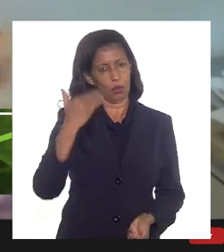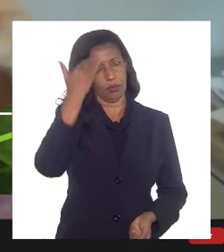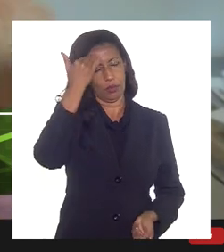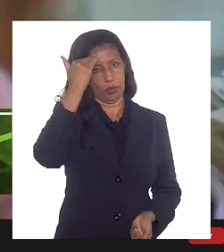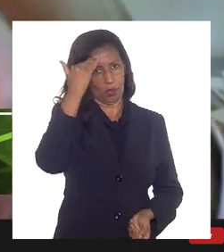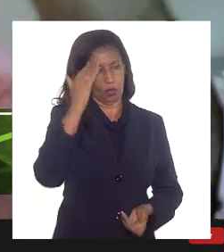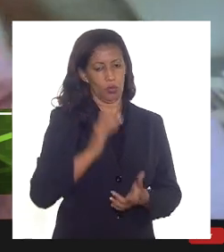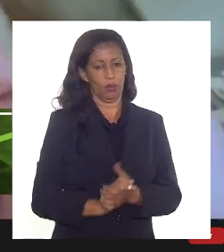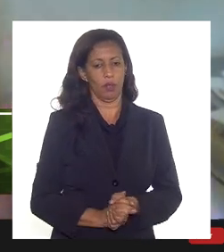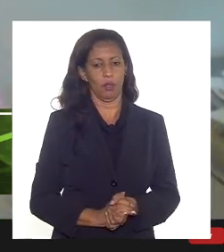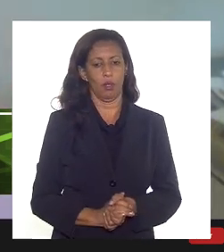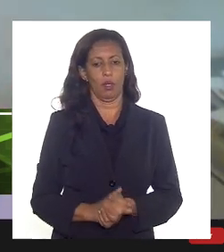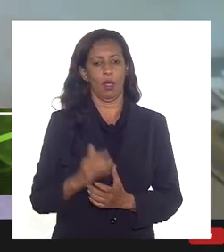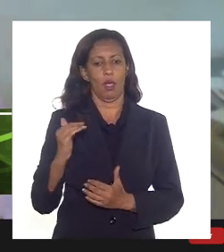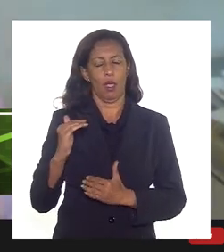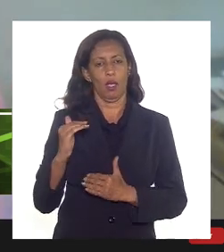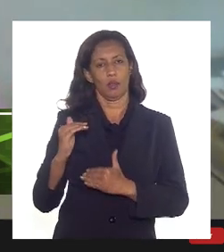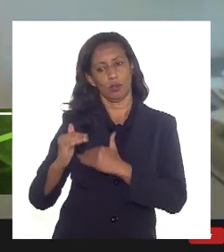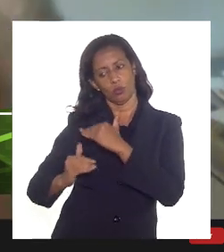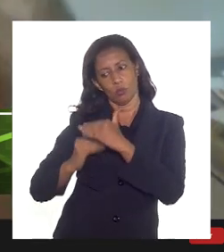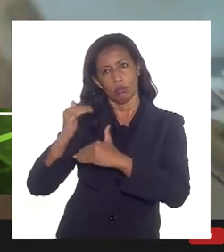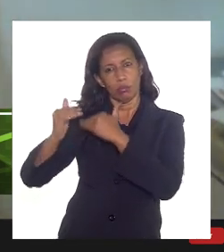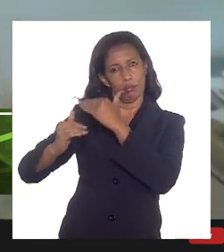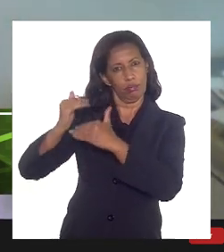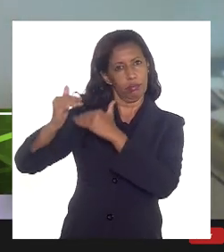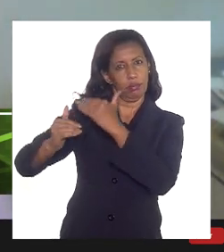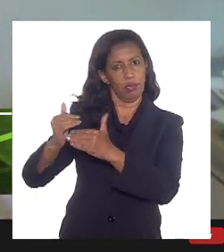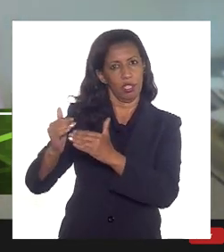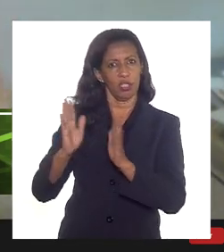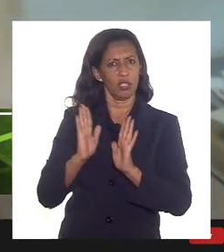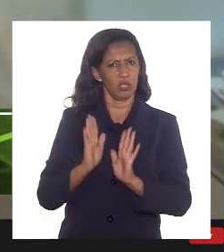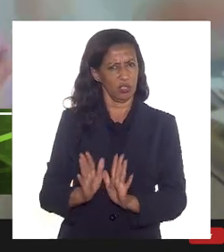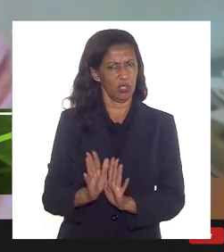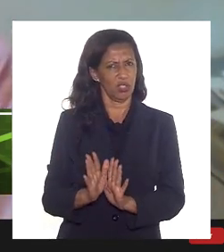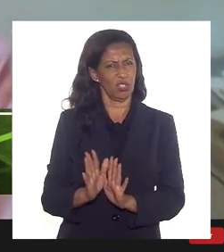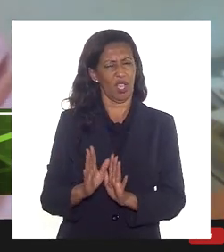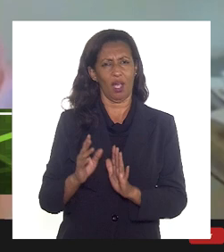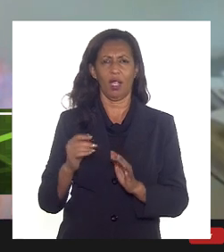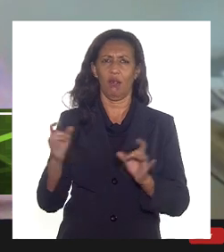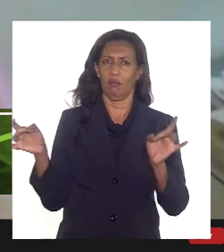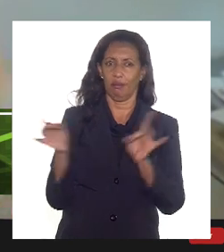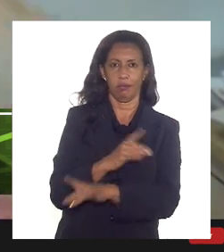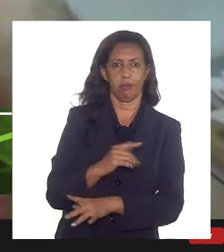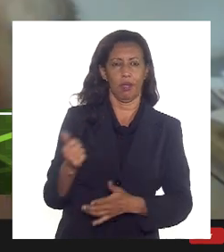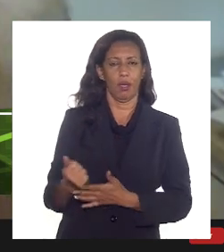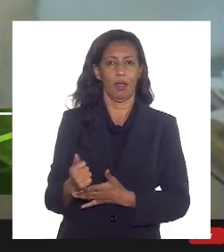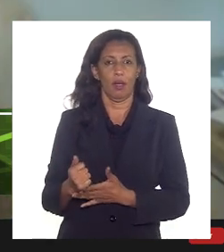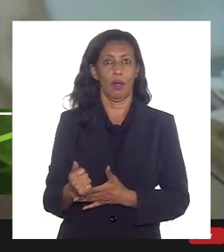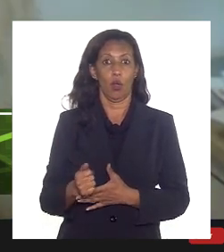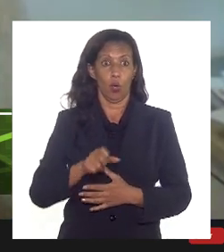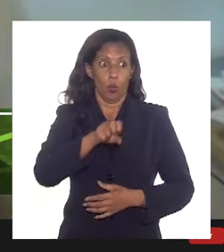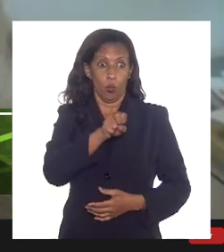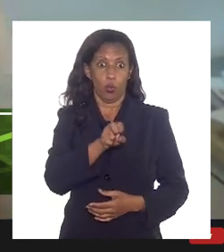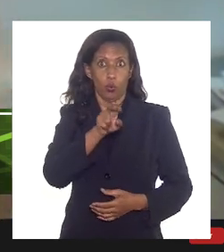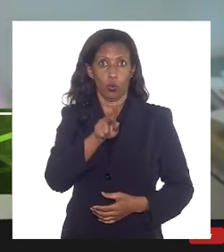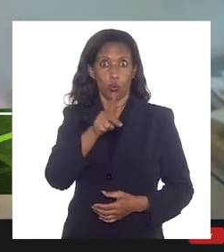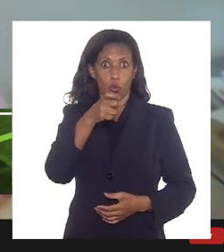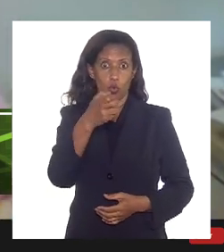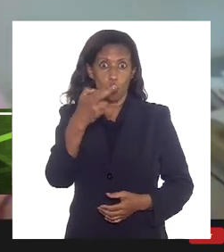essas proporcionalidades já estão defasadas. Para o supercampo